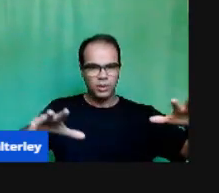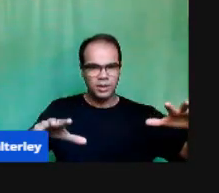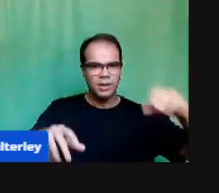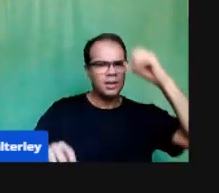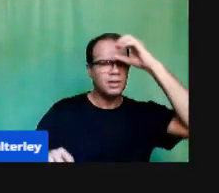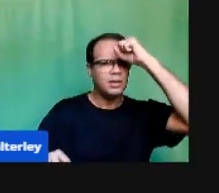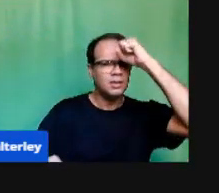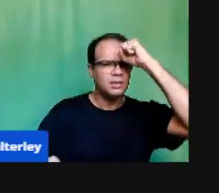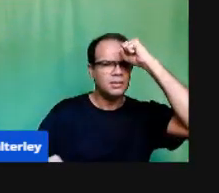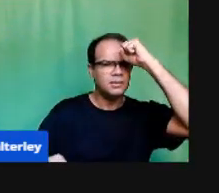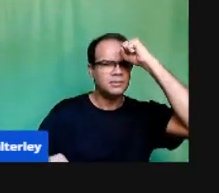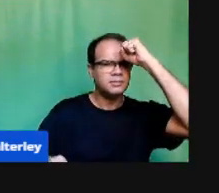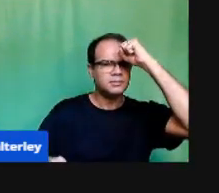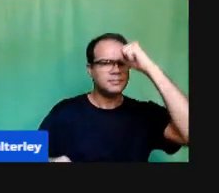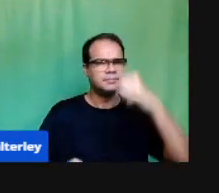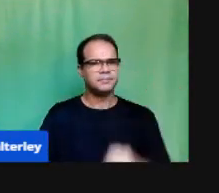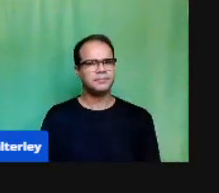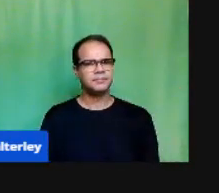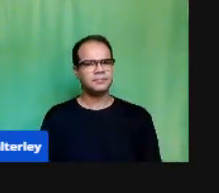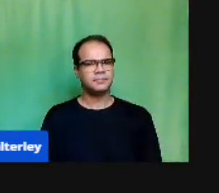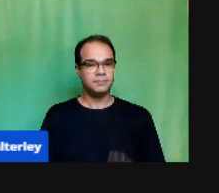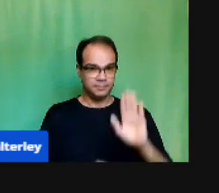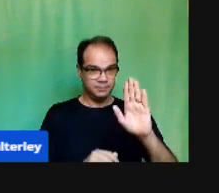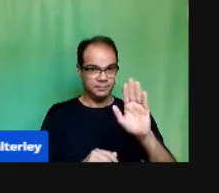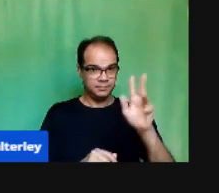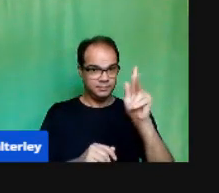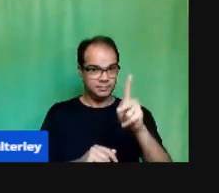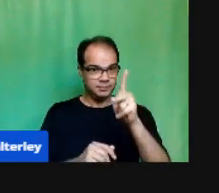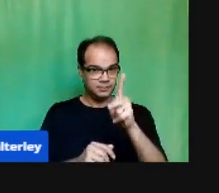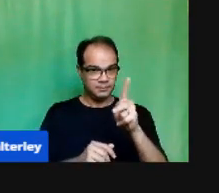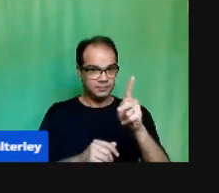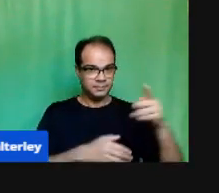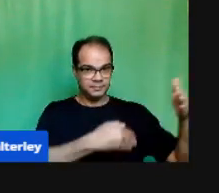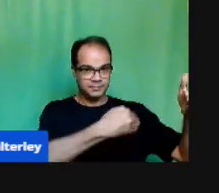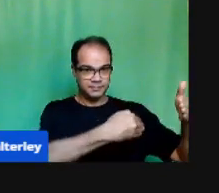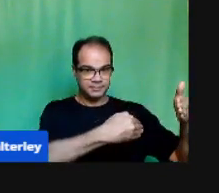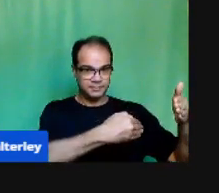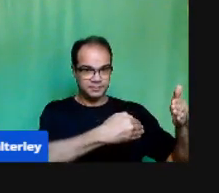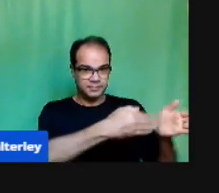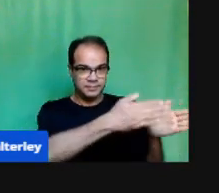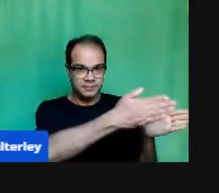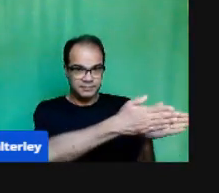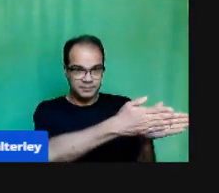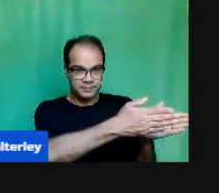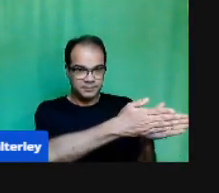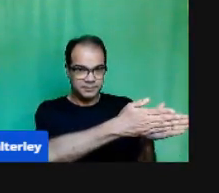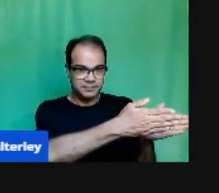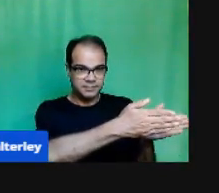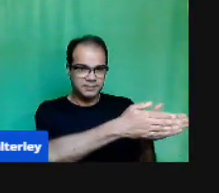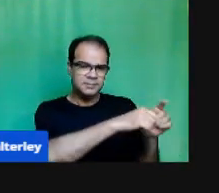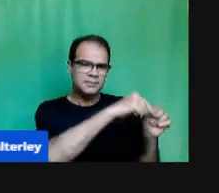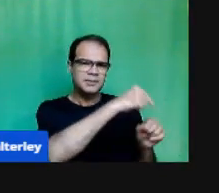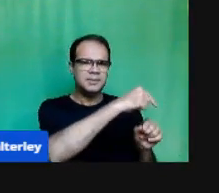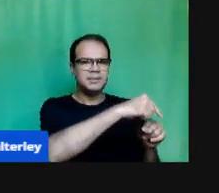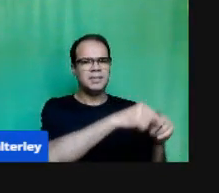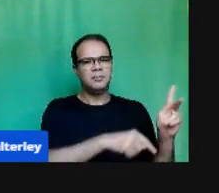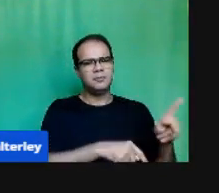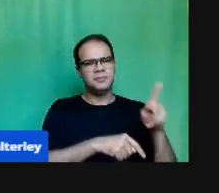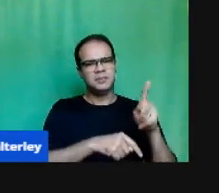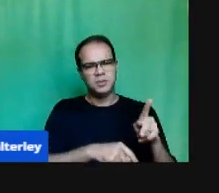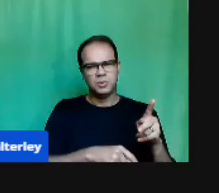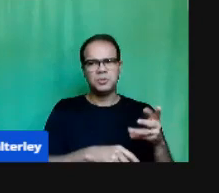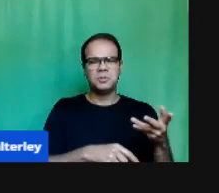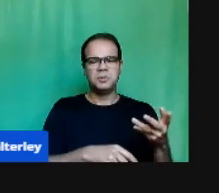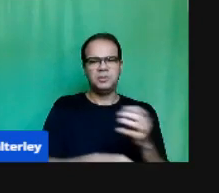Quem está Dentro de uma Sala de aula Quem faz Parte Da equipe Gestora Da equipe De